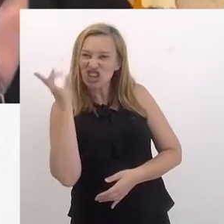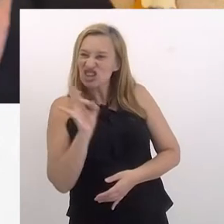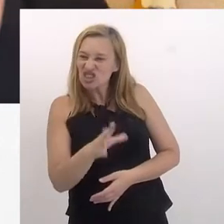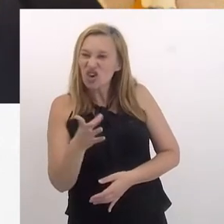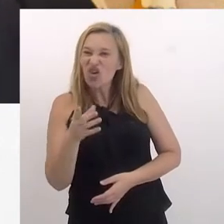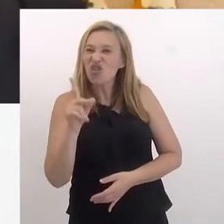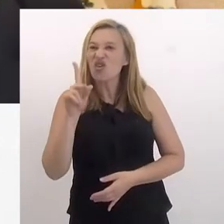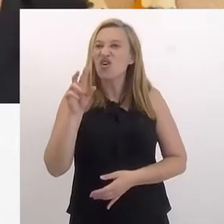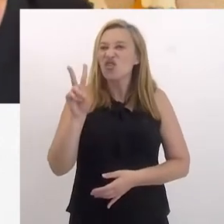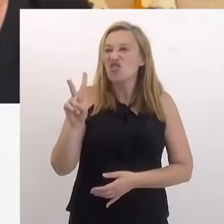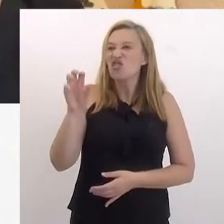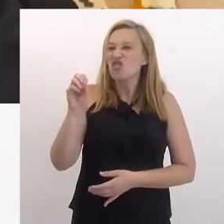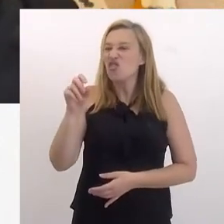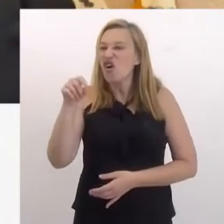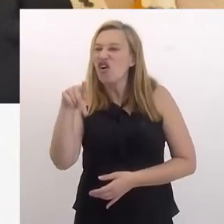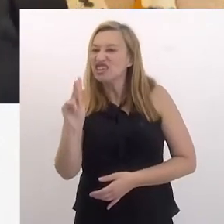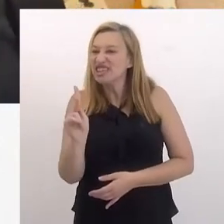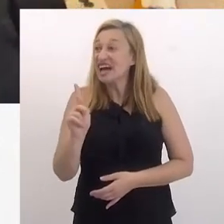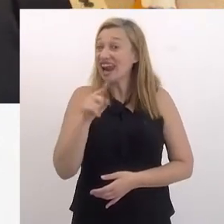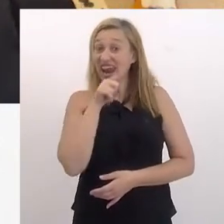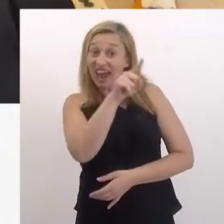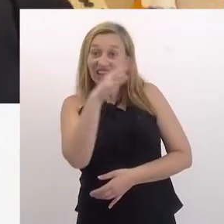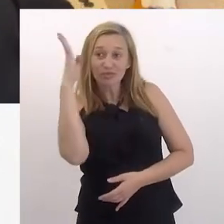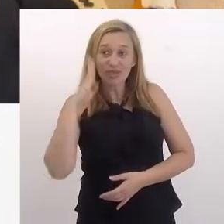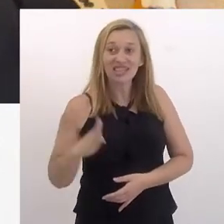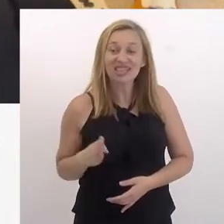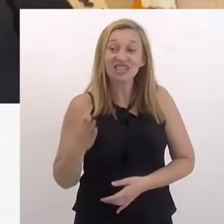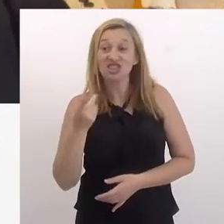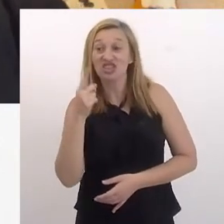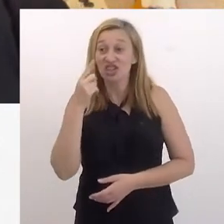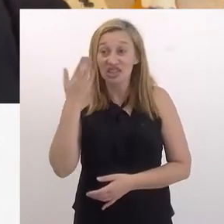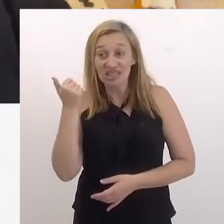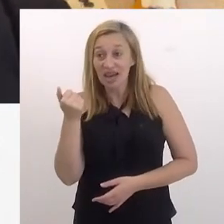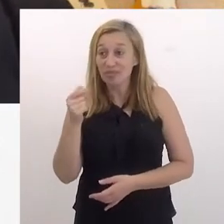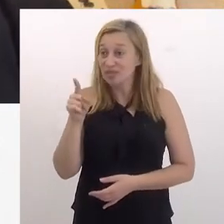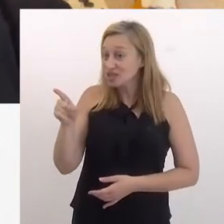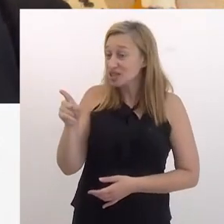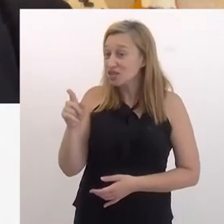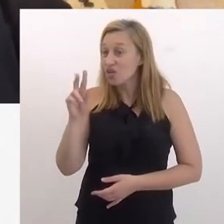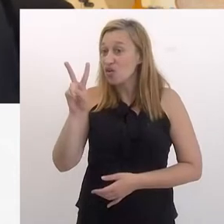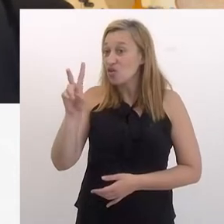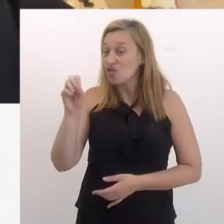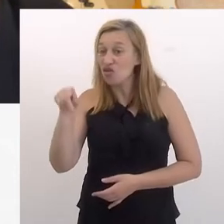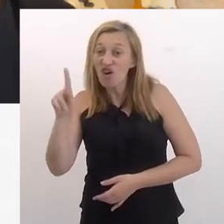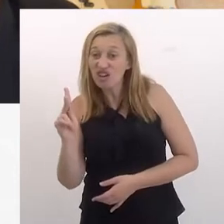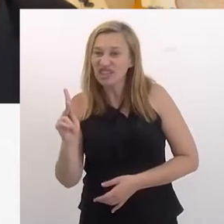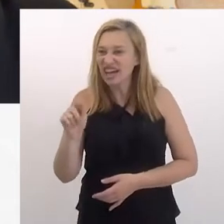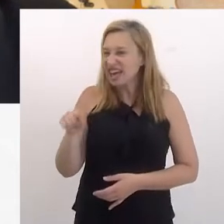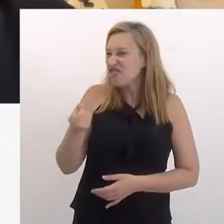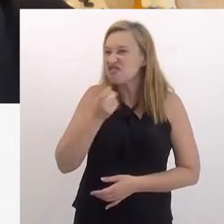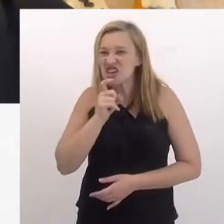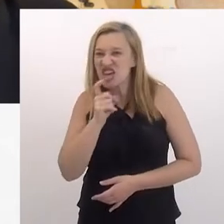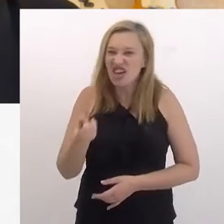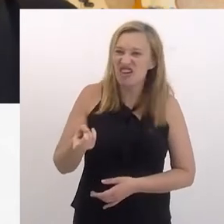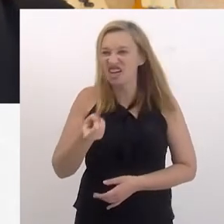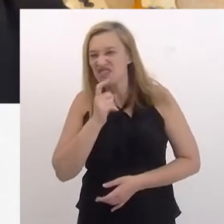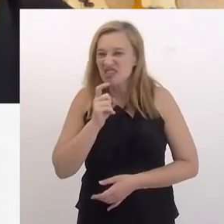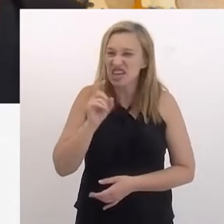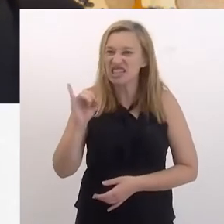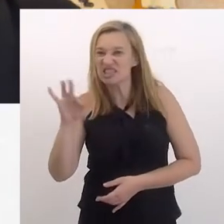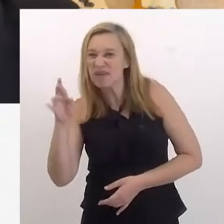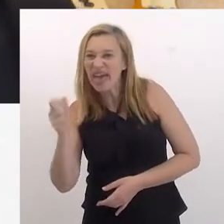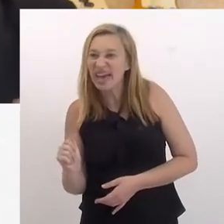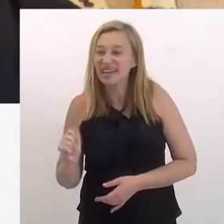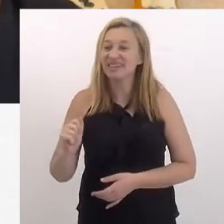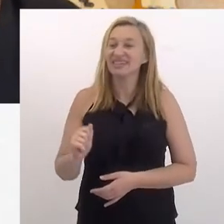Rússia só tomam vodka, não sei o pelo menos lá no Brasil a gente ouve dizer que vocês russos só tomam vodka, que aqui é muito frio,